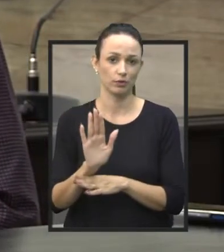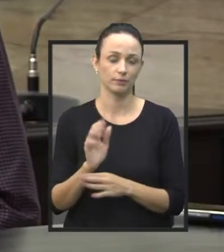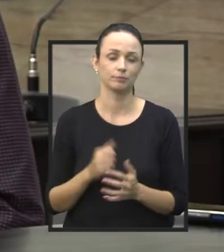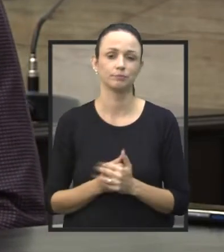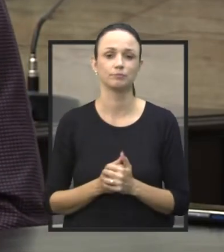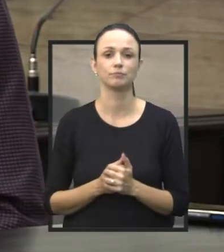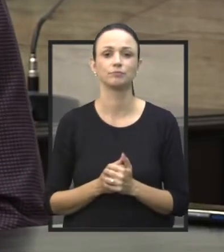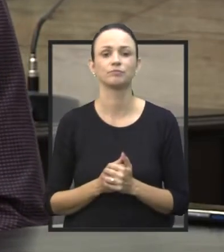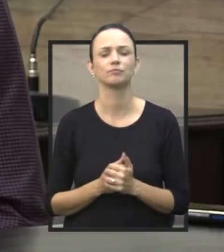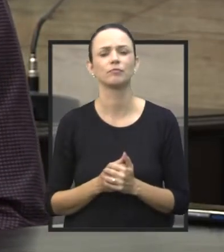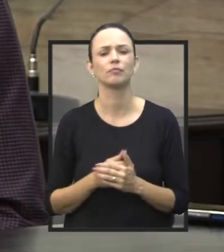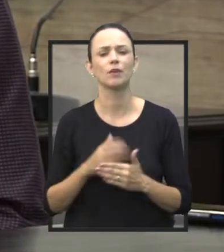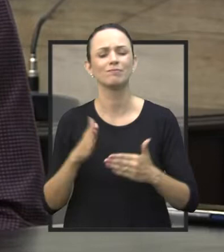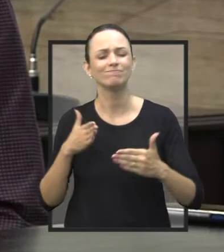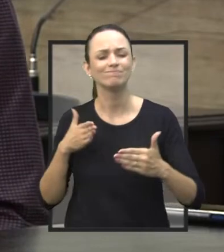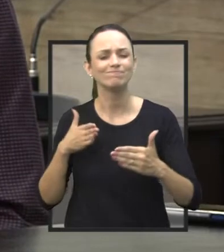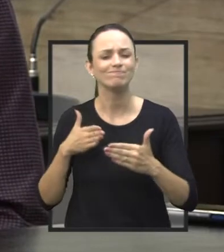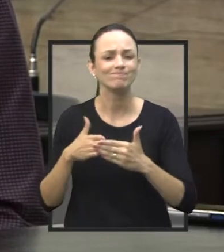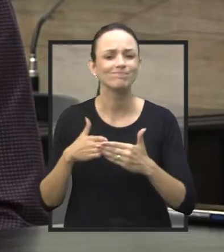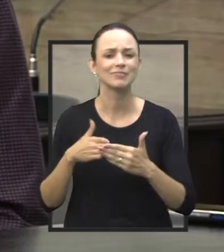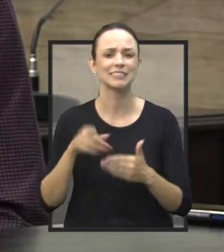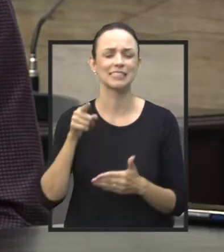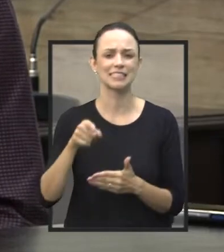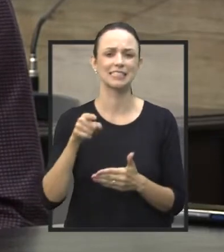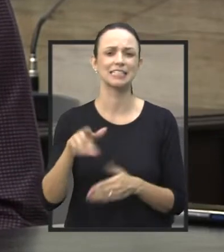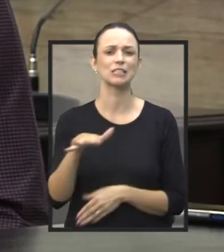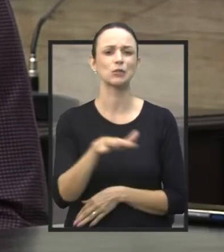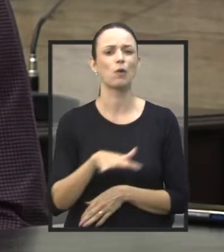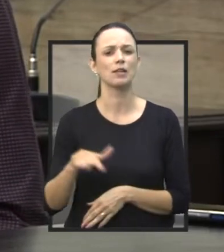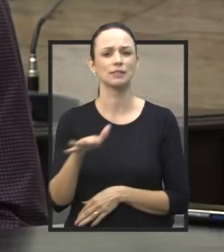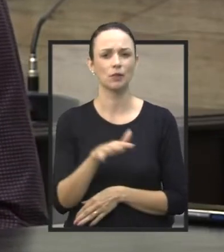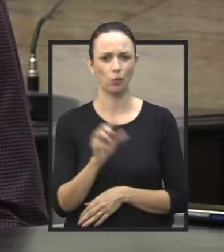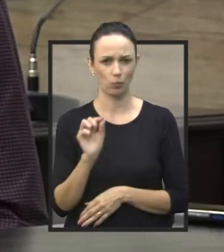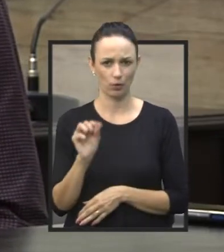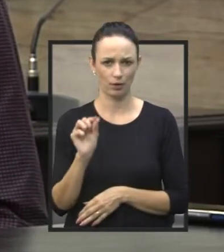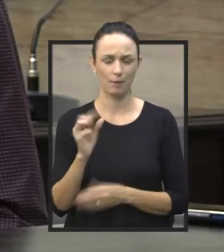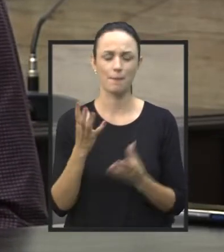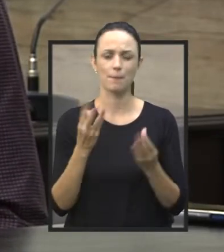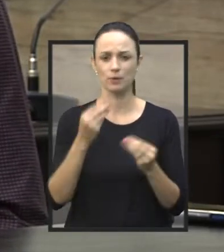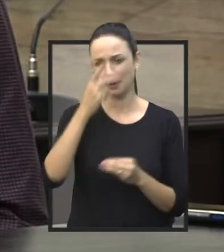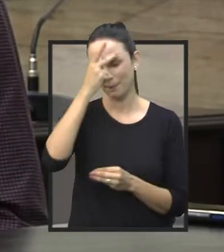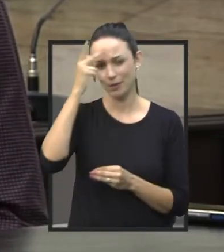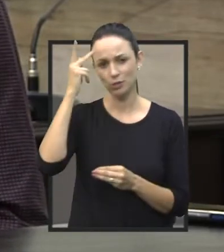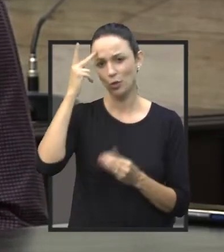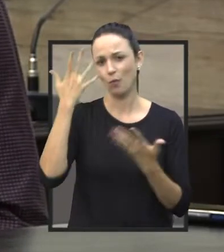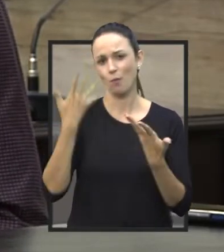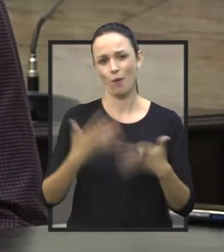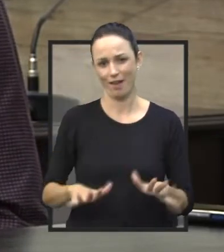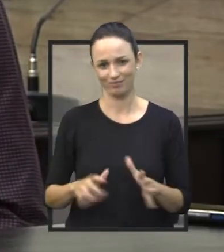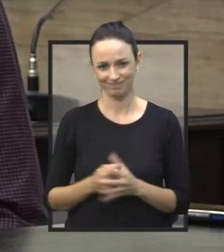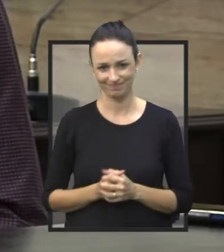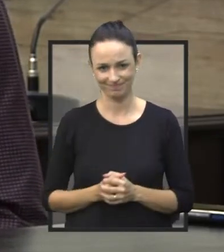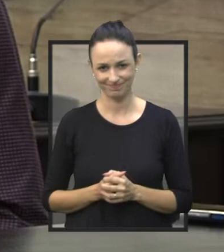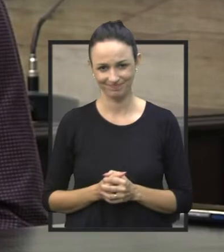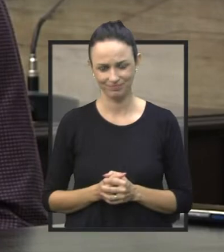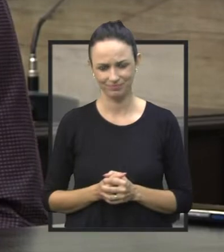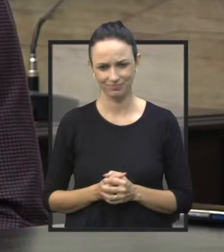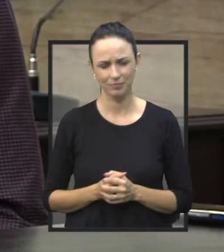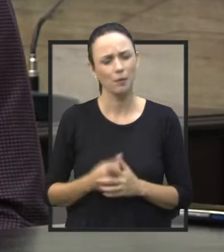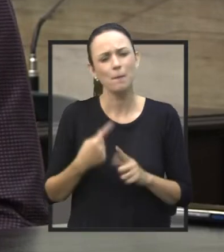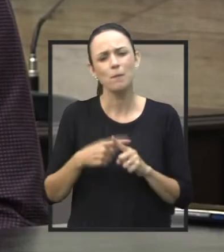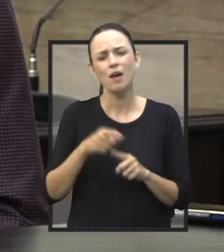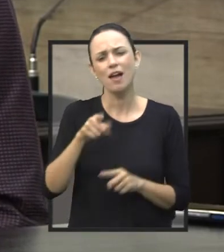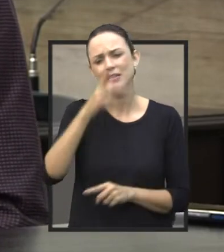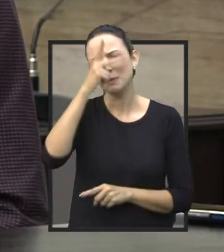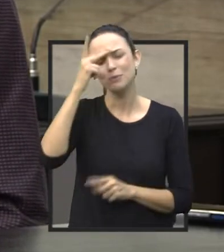entrave nessa situação, Angelo, que a gente percebe, é que muitas pessoas não querem. E por que é que eles não